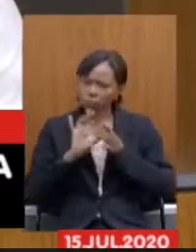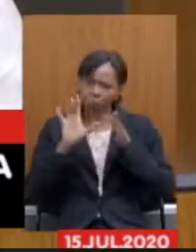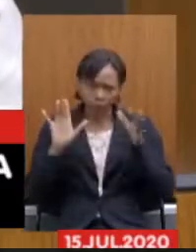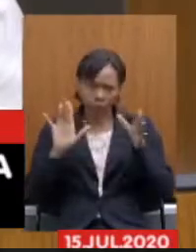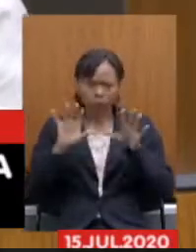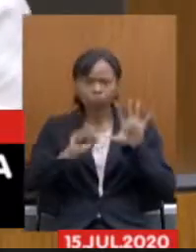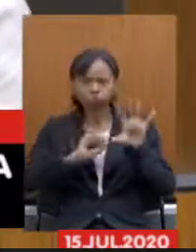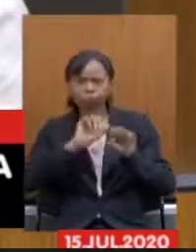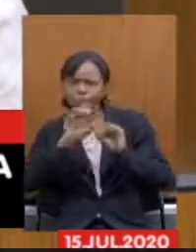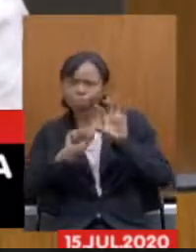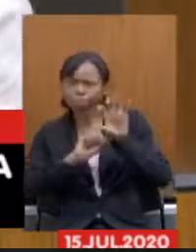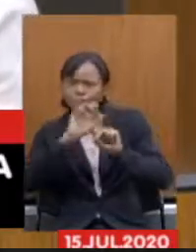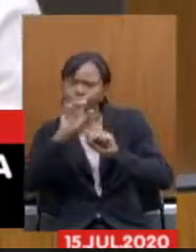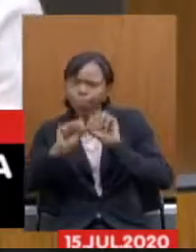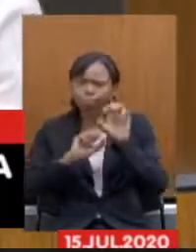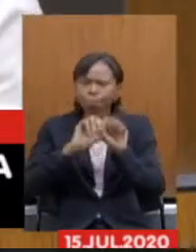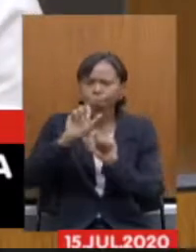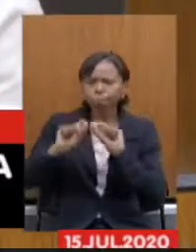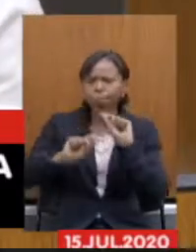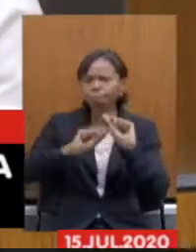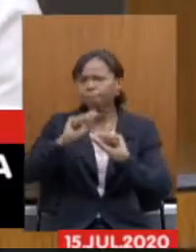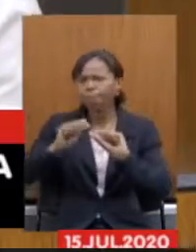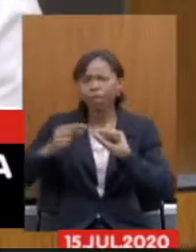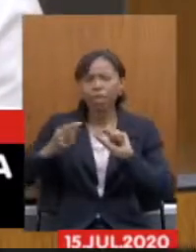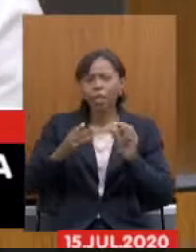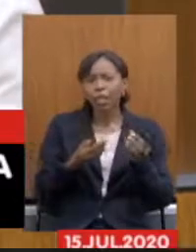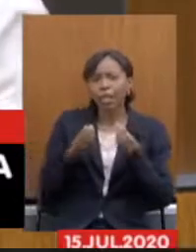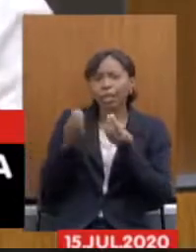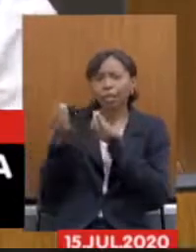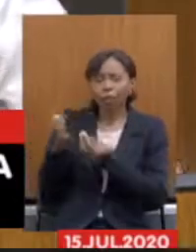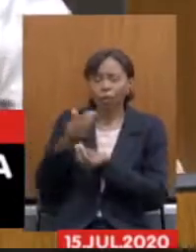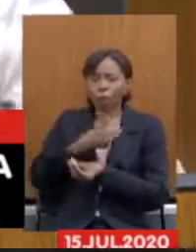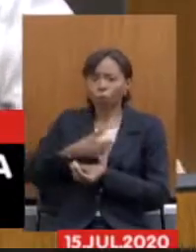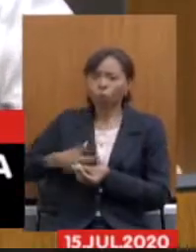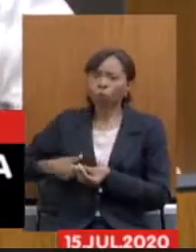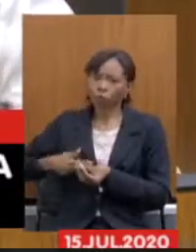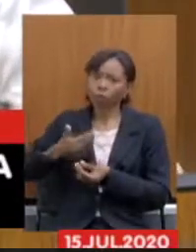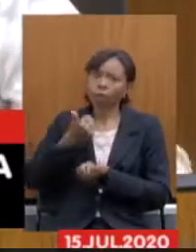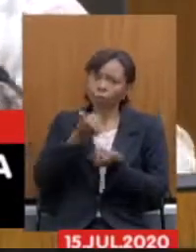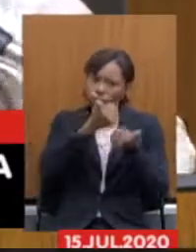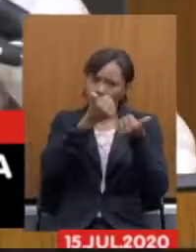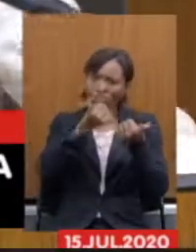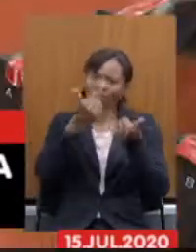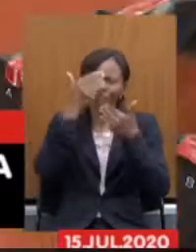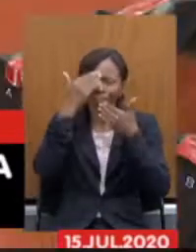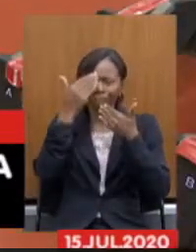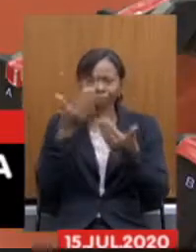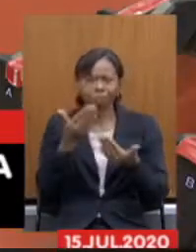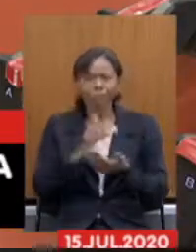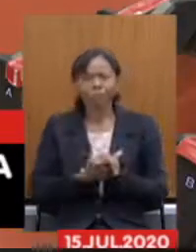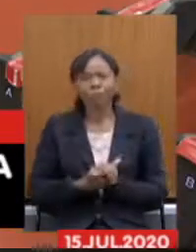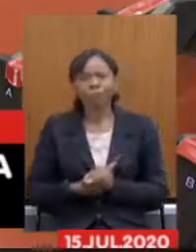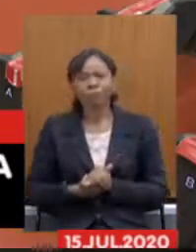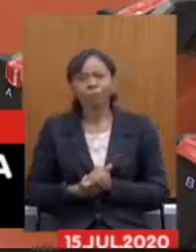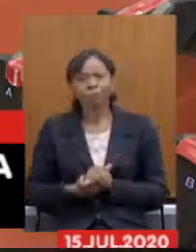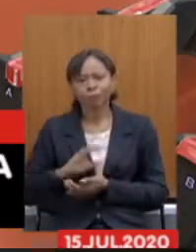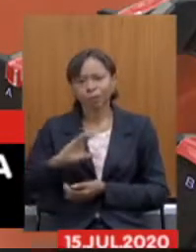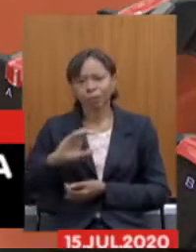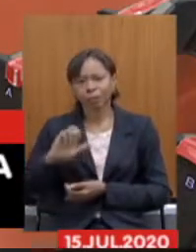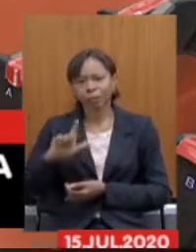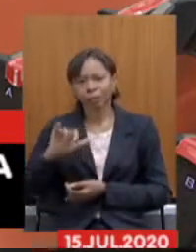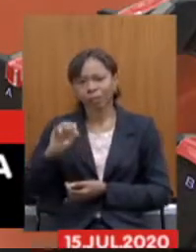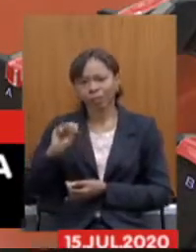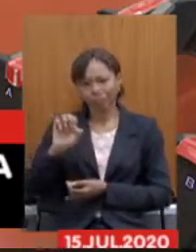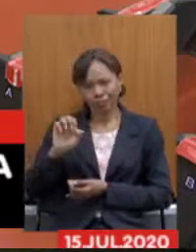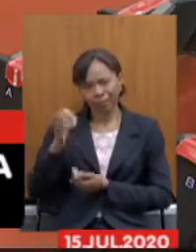demandas e discutir junto ao governo do estado para que essas melhorias venham obrigado presidente obrigado deputada Celisa Laviola